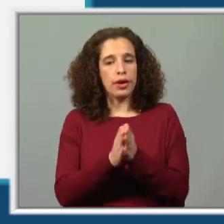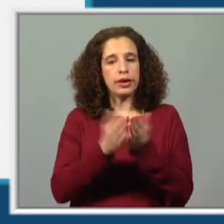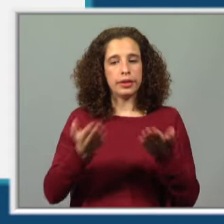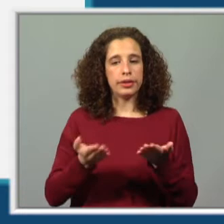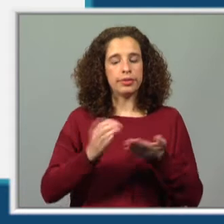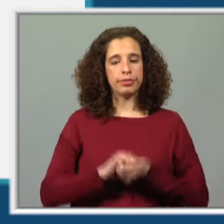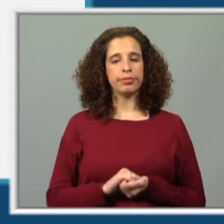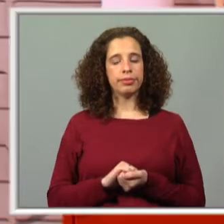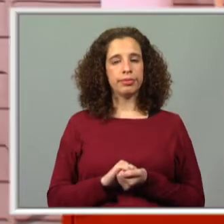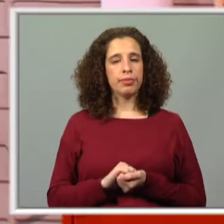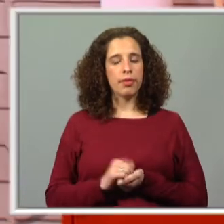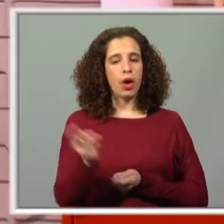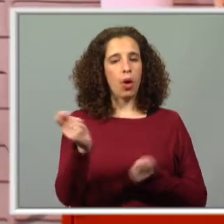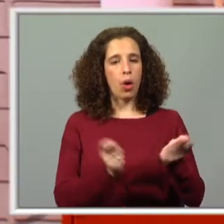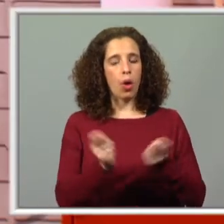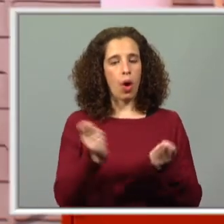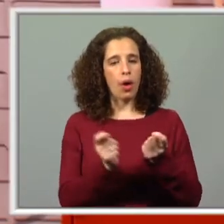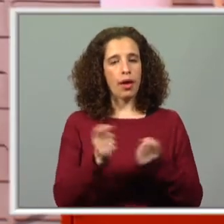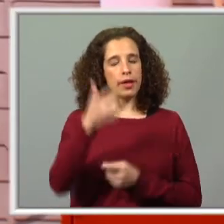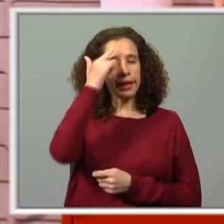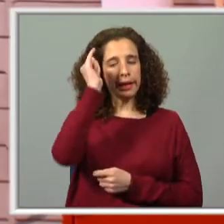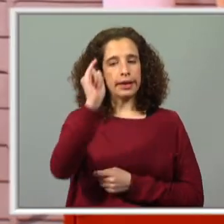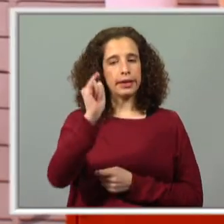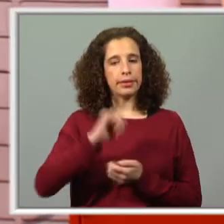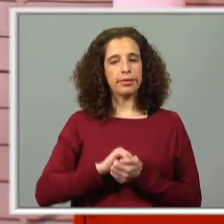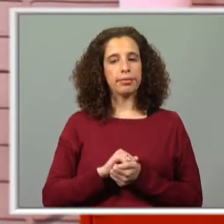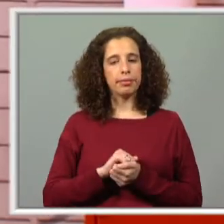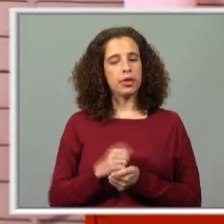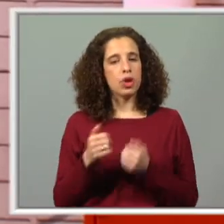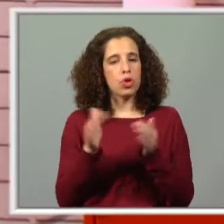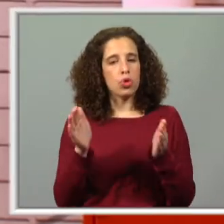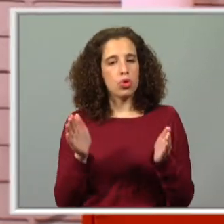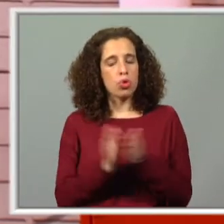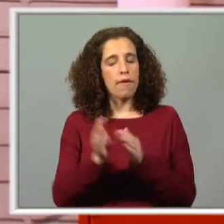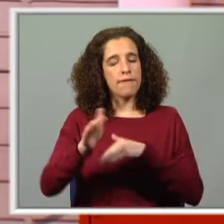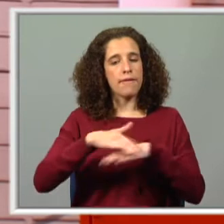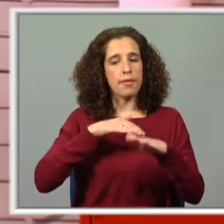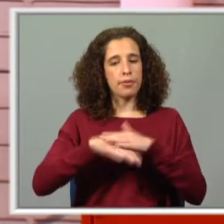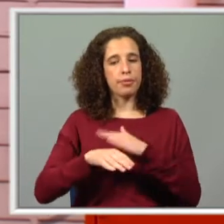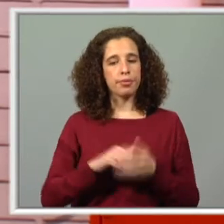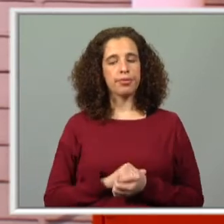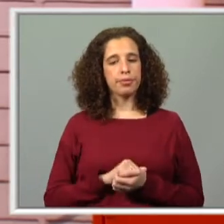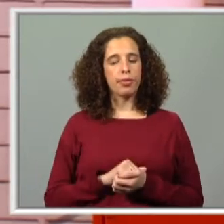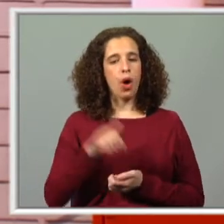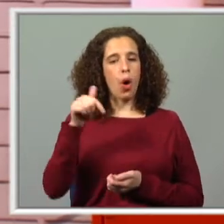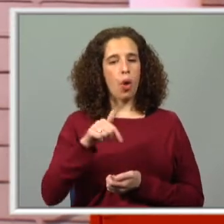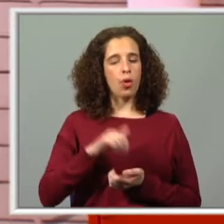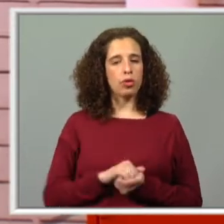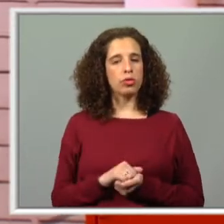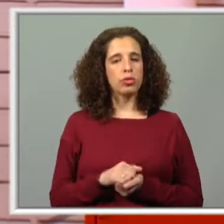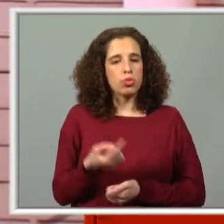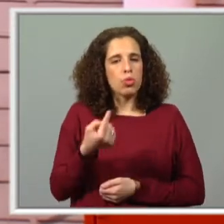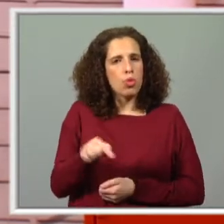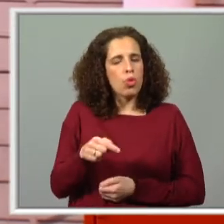nosso caderno para organizarmos as nossas ideias e tudo aquilo que vamos fazer. E, para hoje, é o